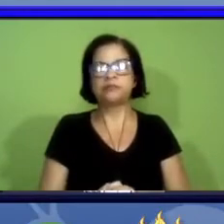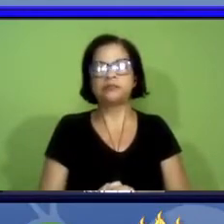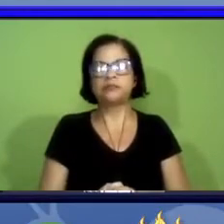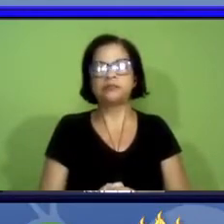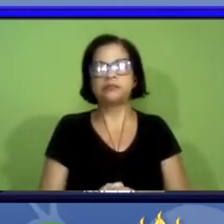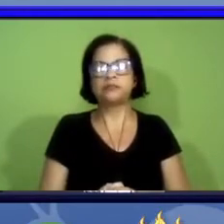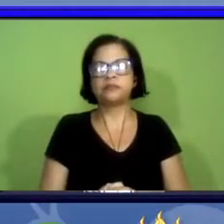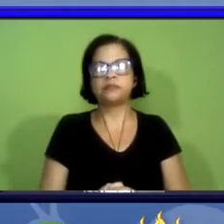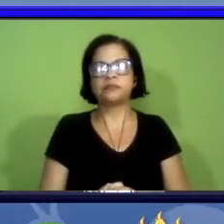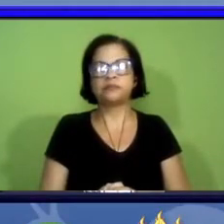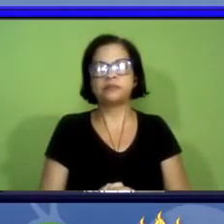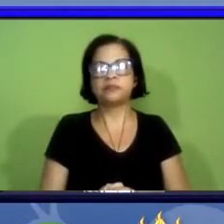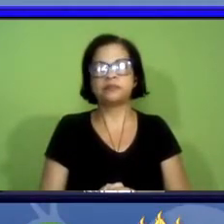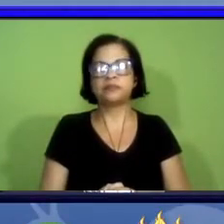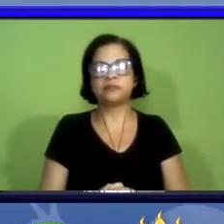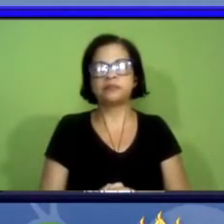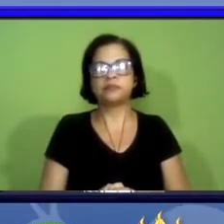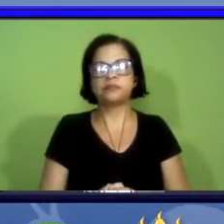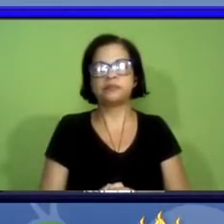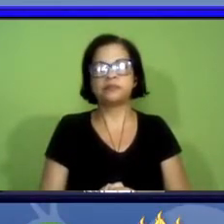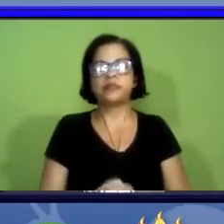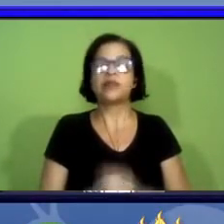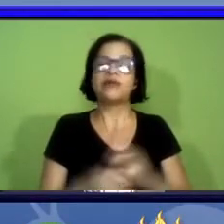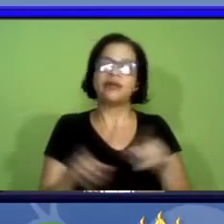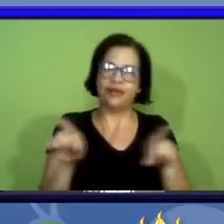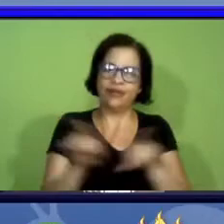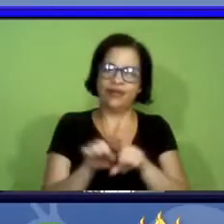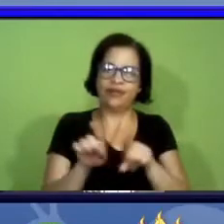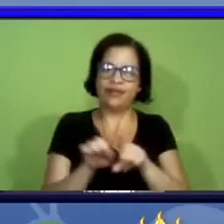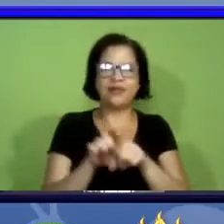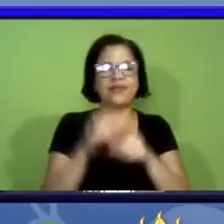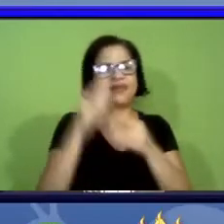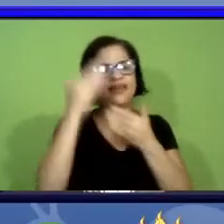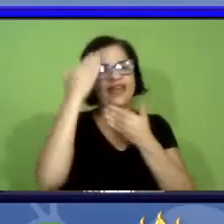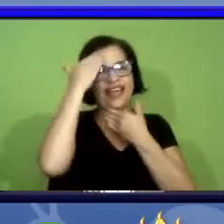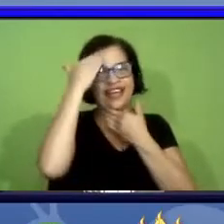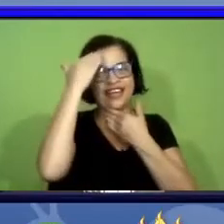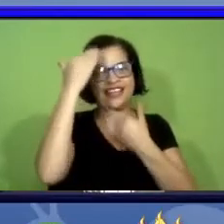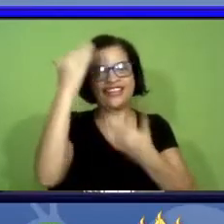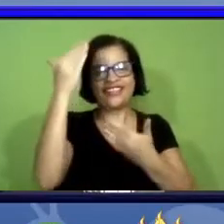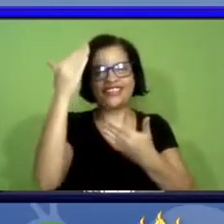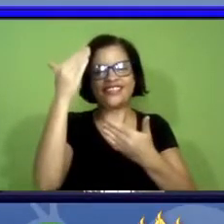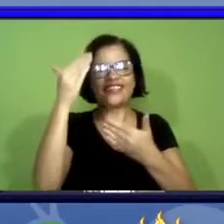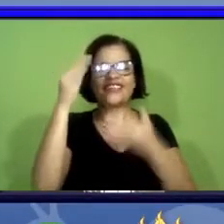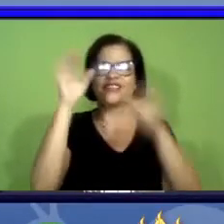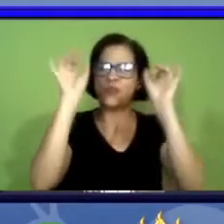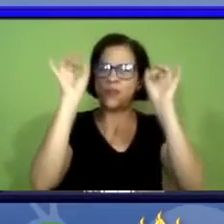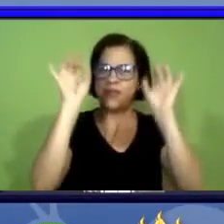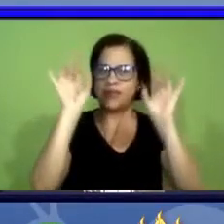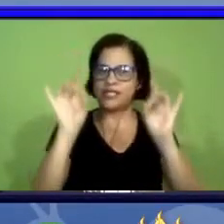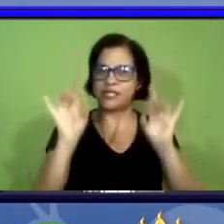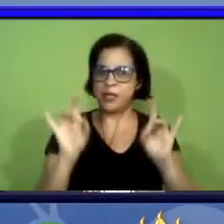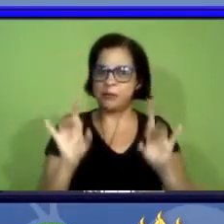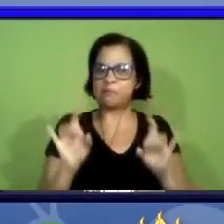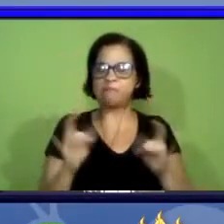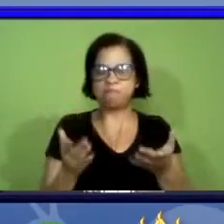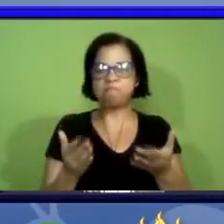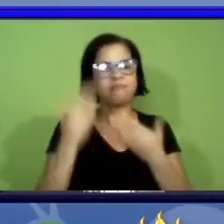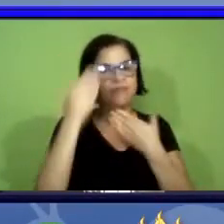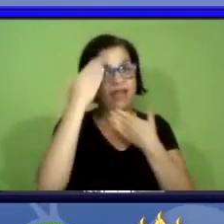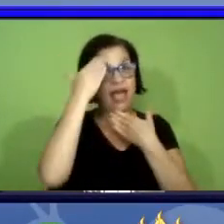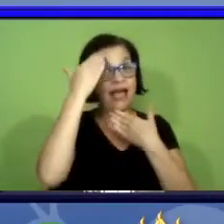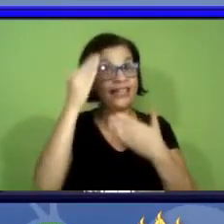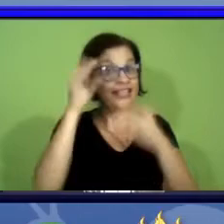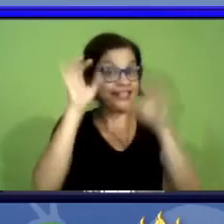e eu não poderia deixar de fazer um agradecimento especial então é um agradecimento